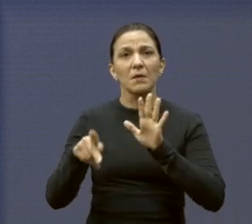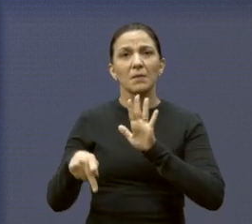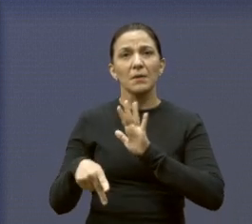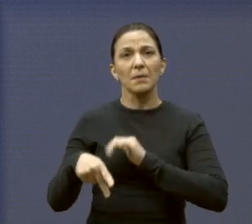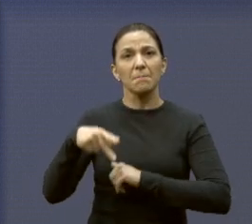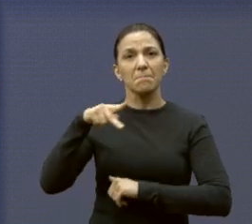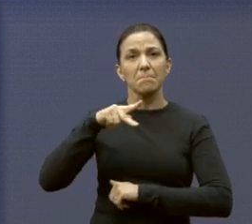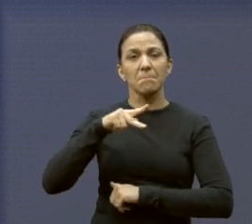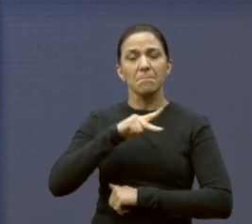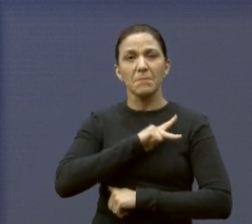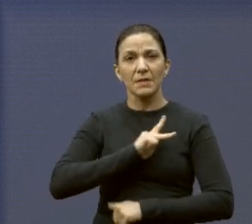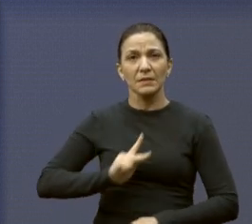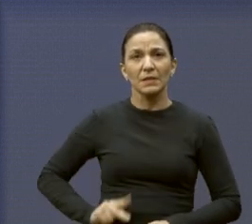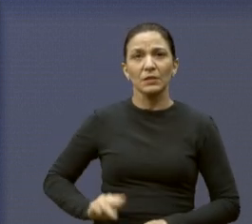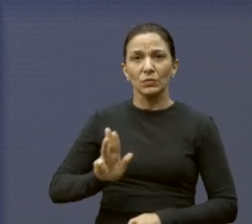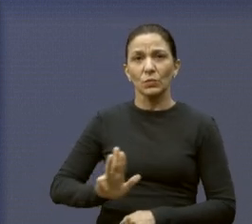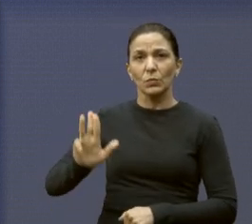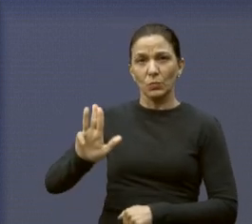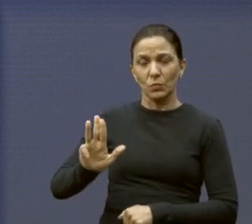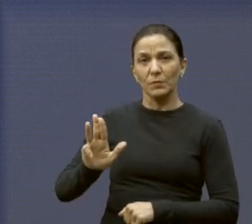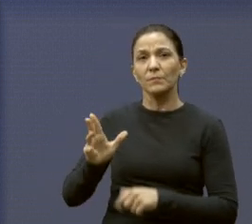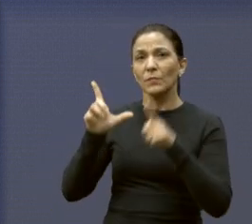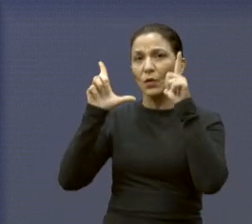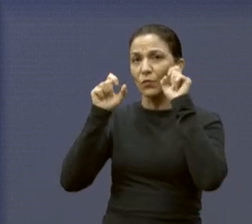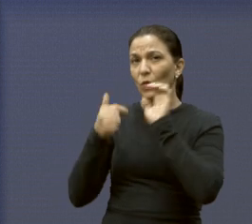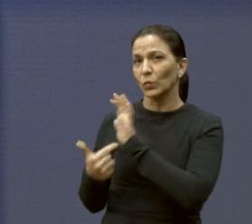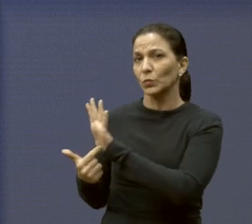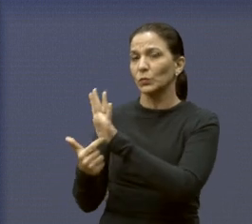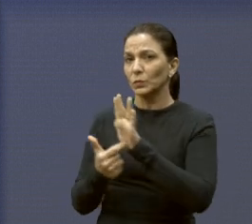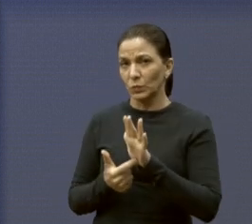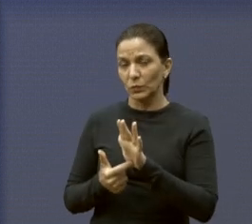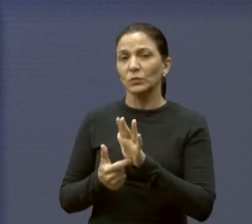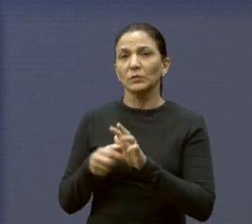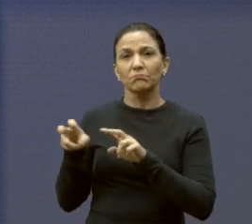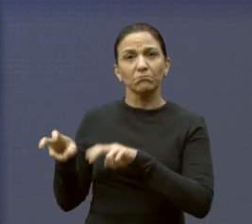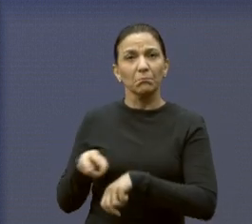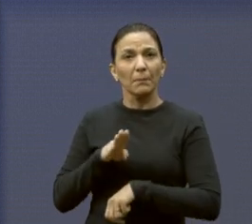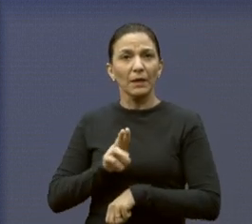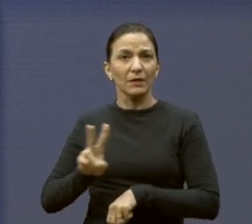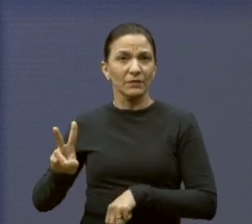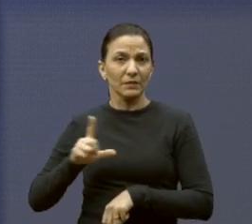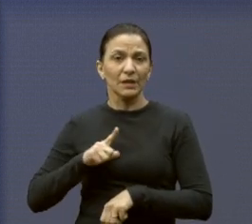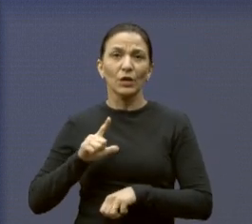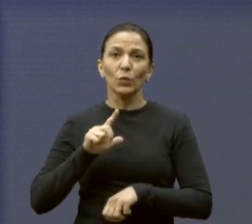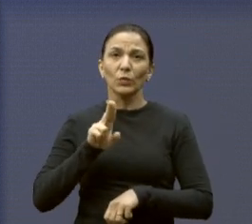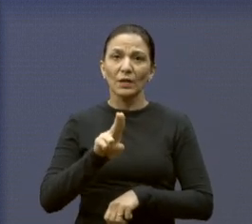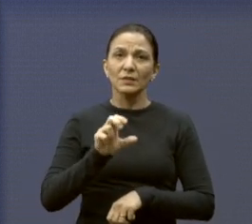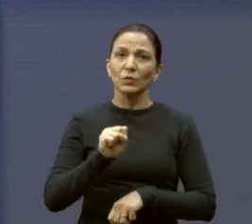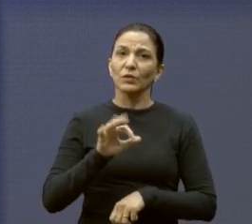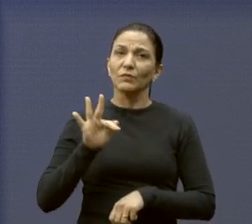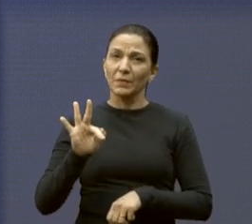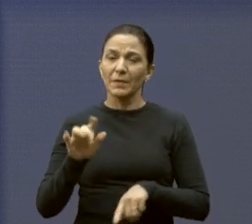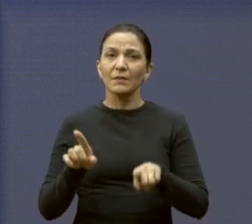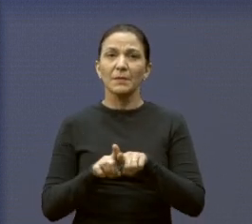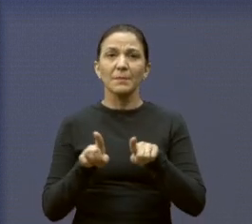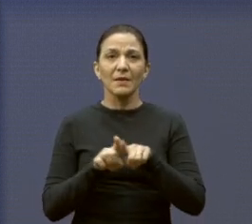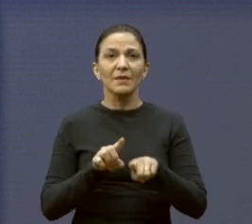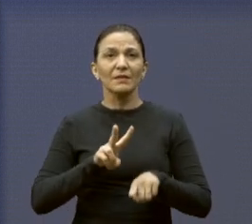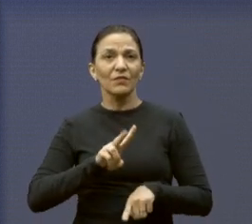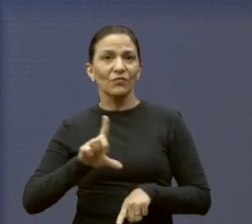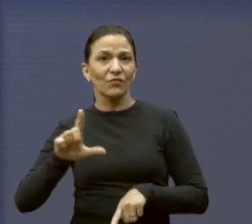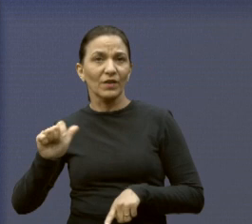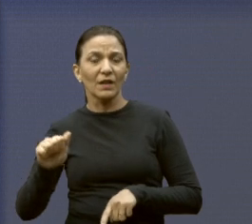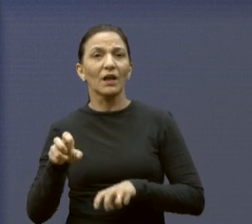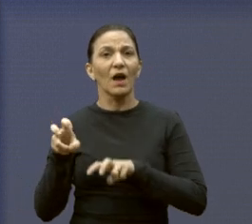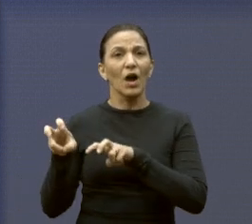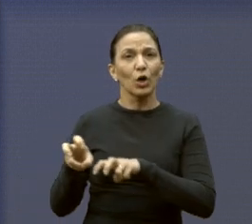assentamento Bela Vista. Com essas obras, a unidade de saúde da família da Agrovila vai melhorar